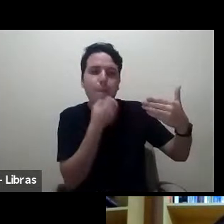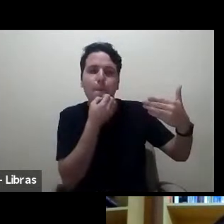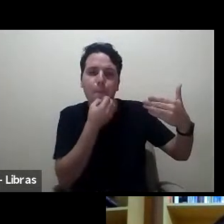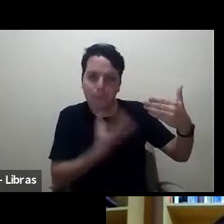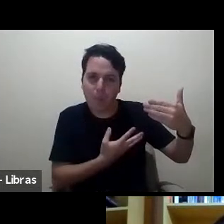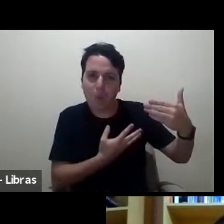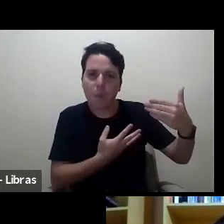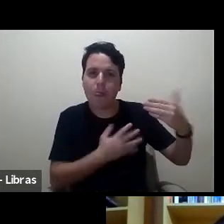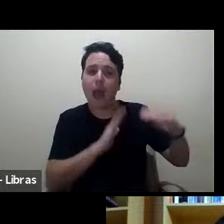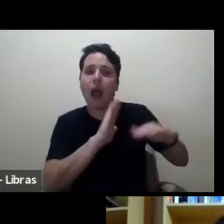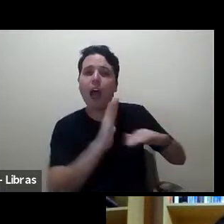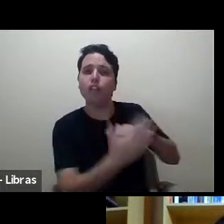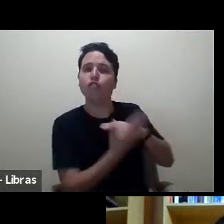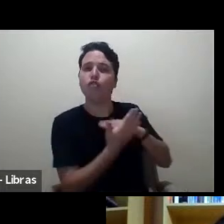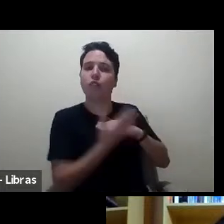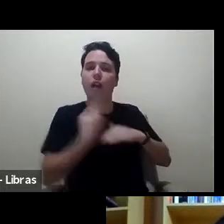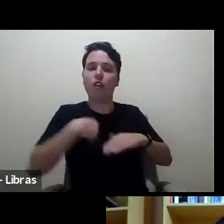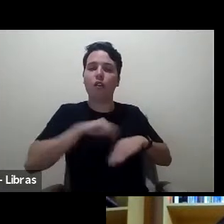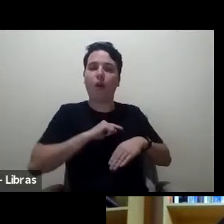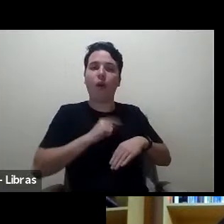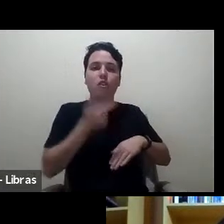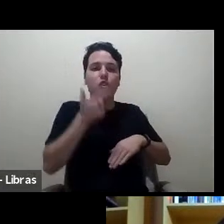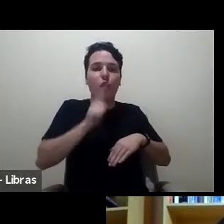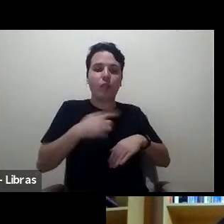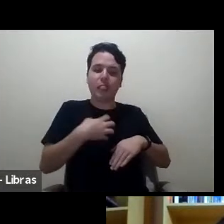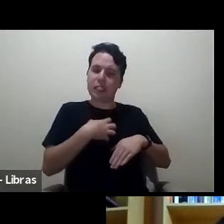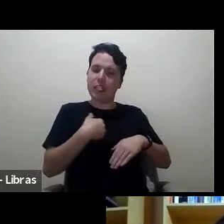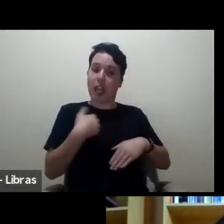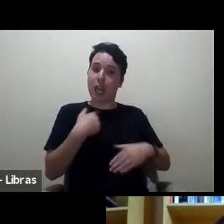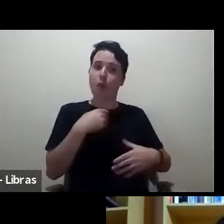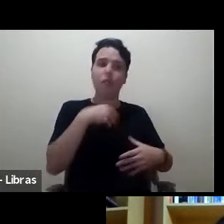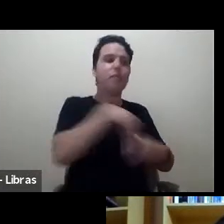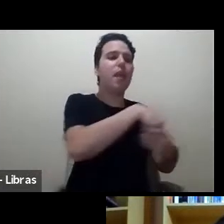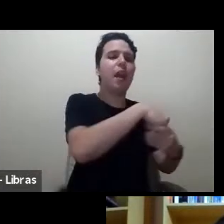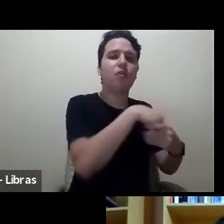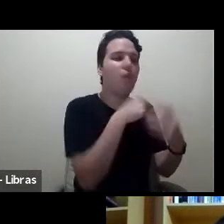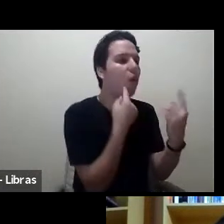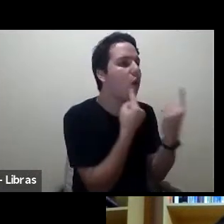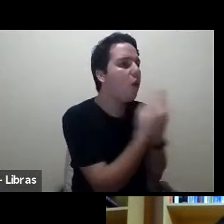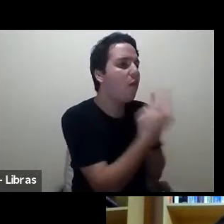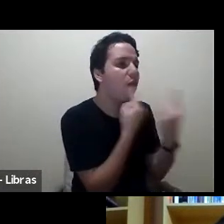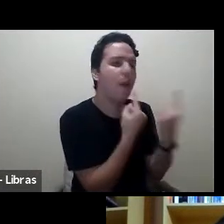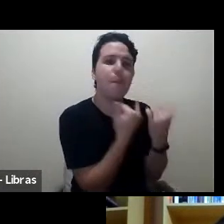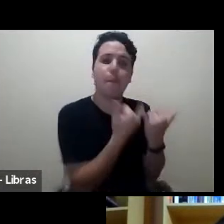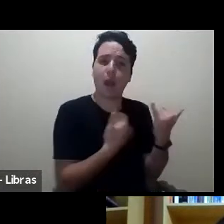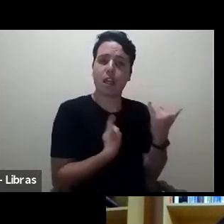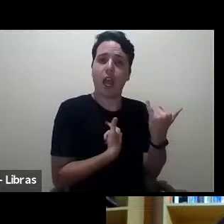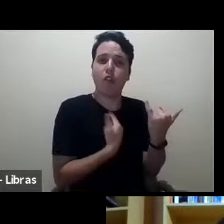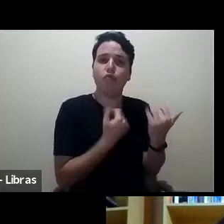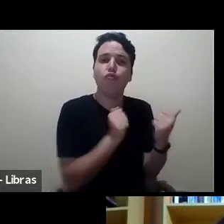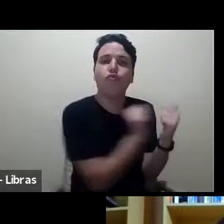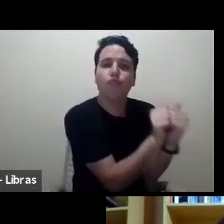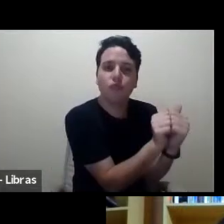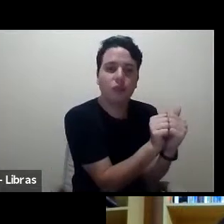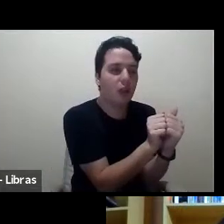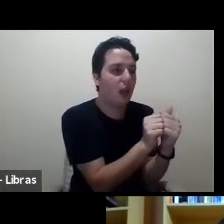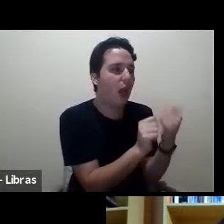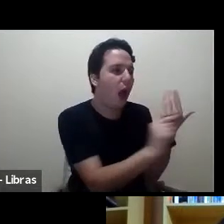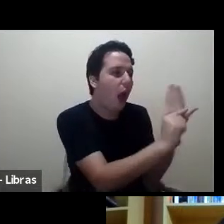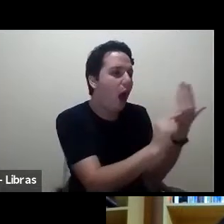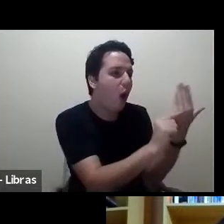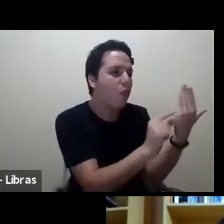ajuda a fazer parte da conversa, nos ajuda a fazer parte daquela conversa que aquele autor ou aquela autora